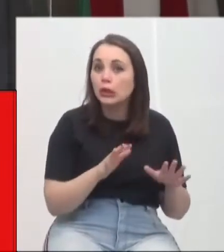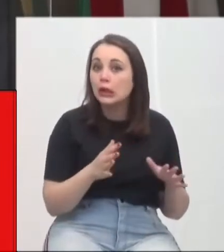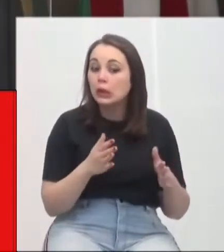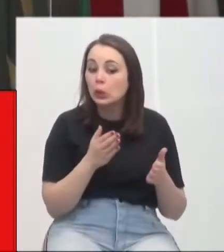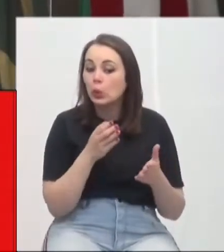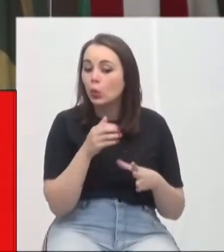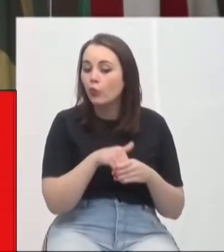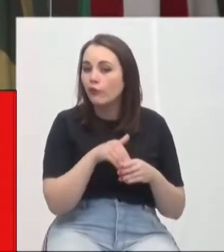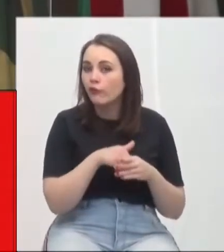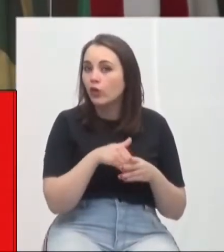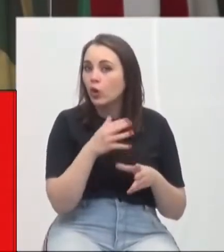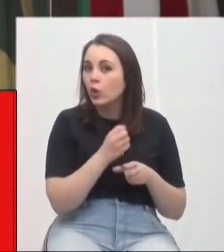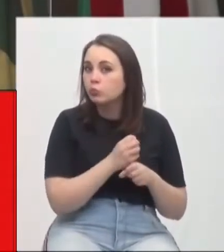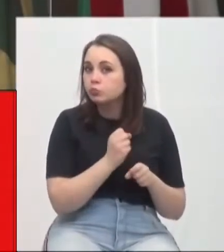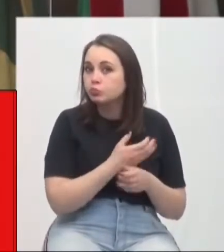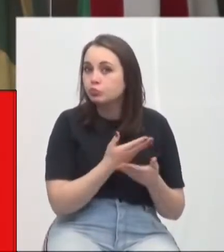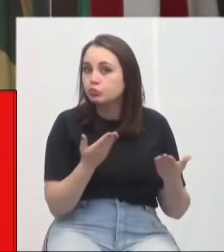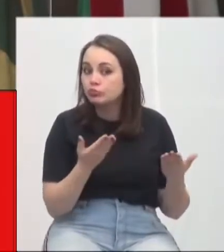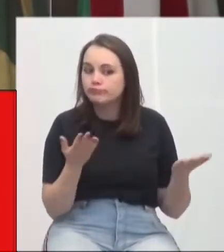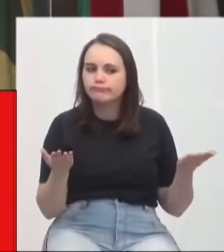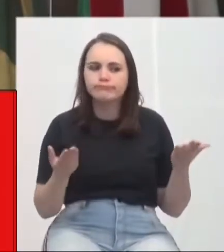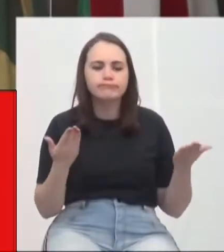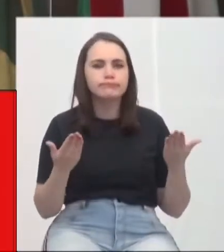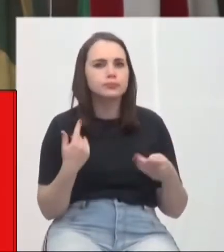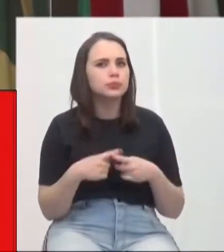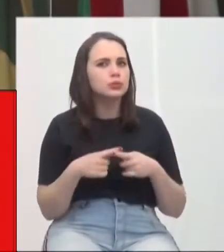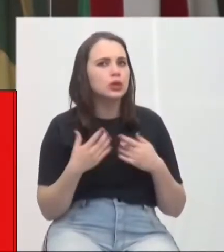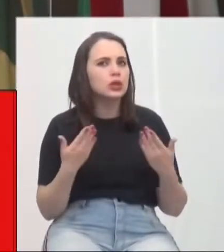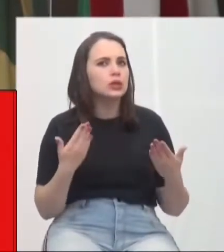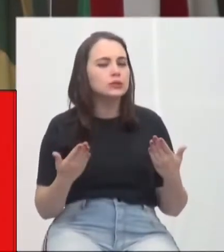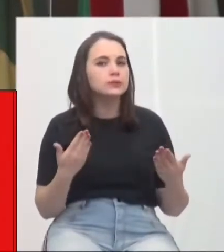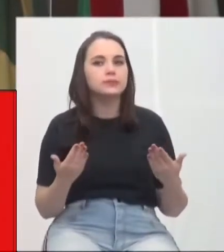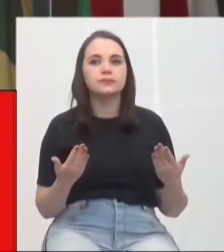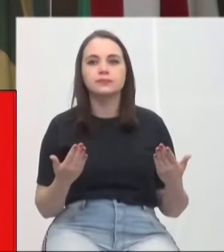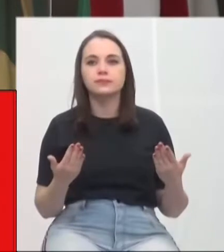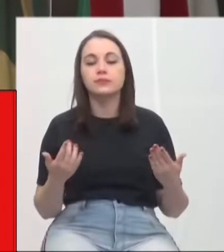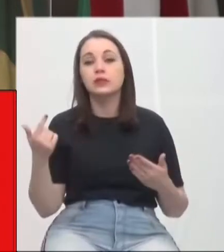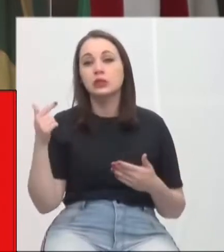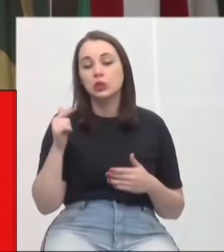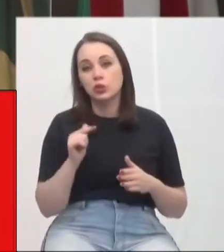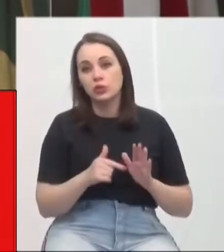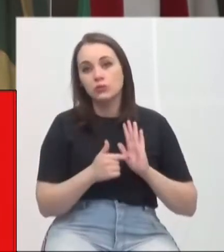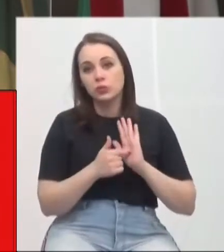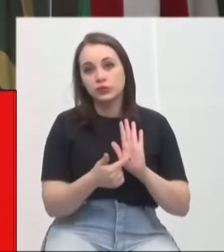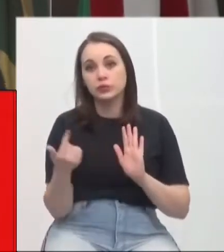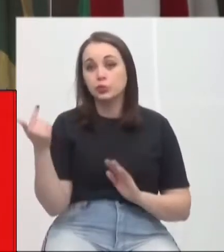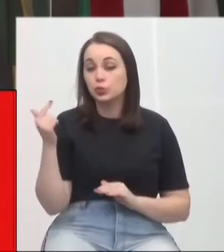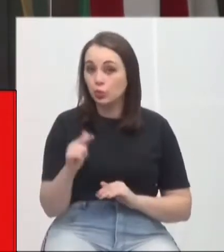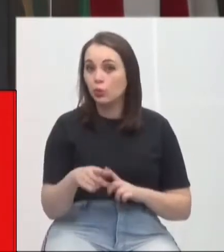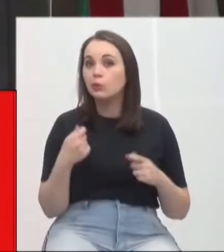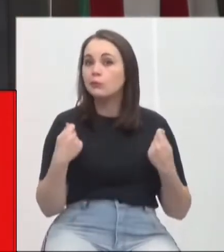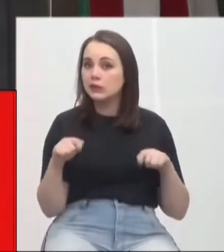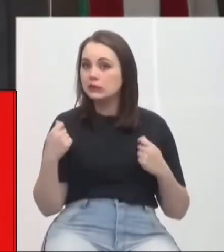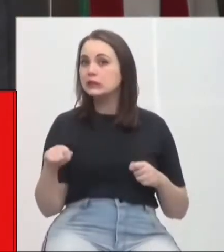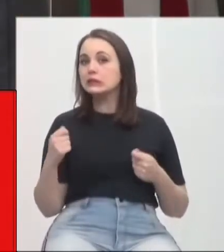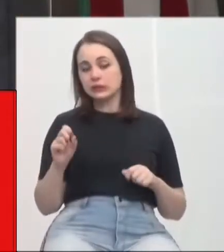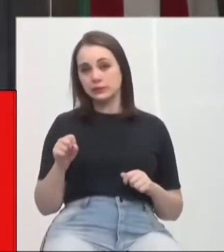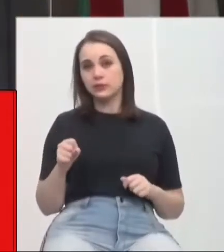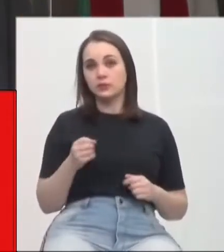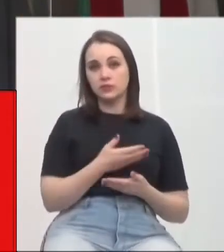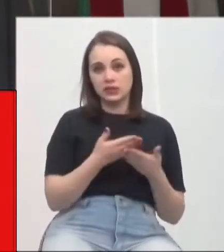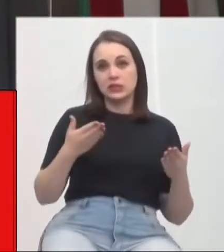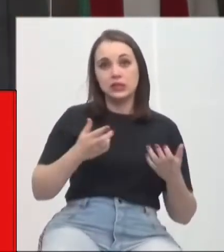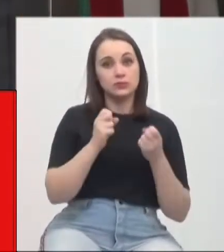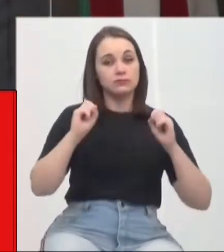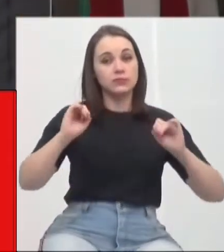E o Supremo simplesmente diz que é inconstitucional. Está vindo à tona novamente agora e precisa disso para gerar